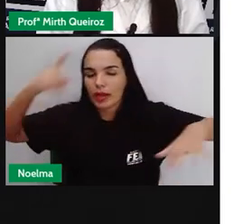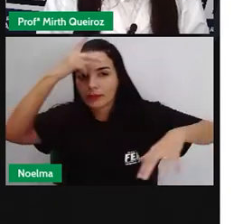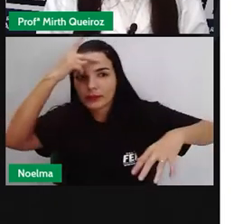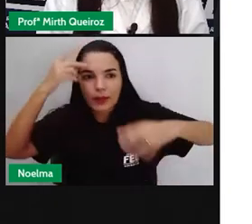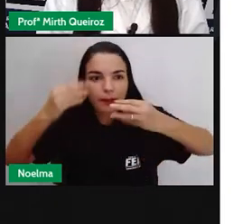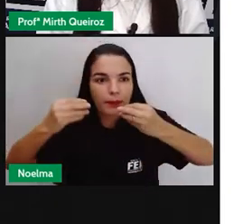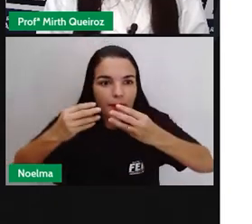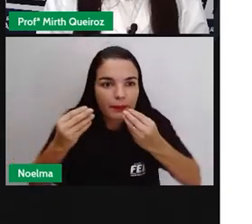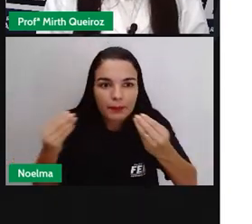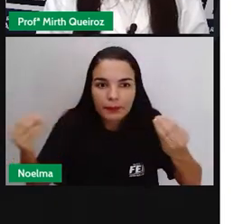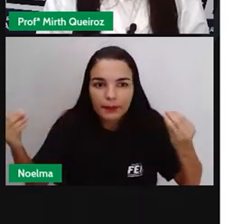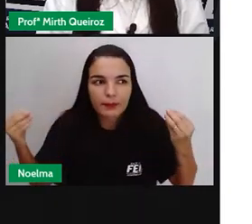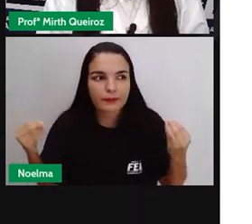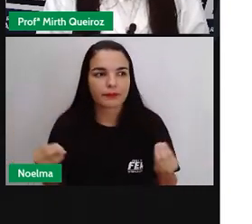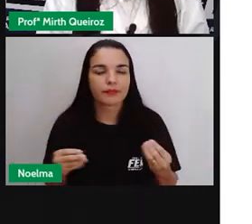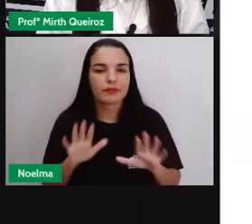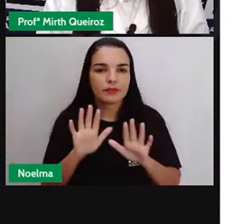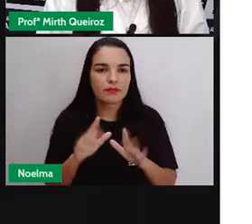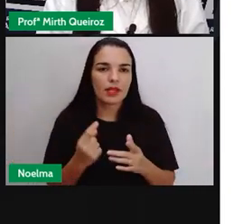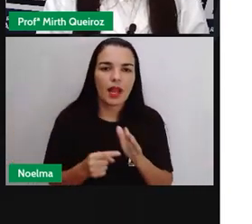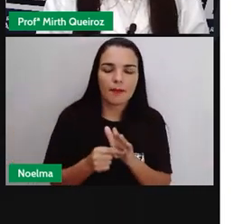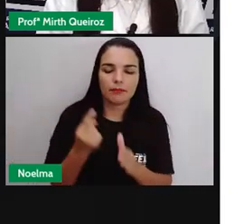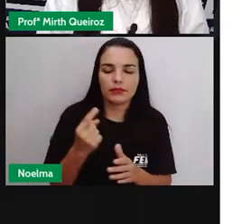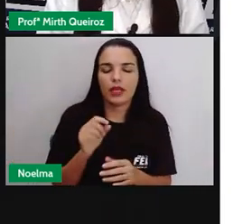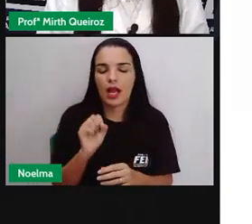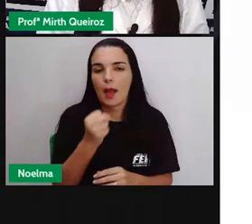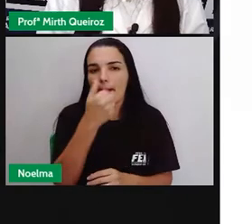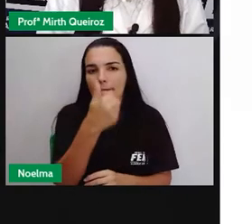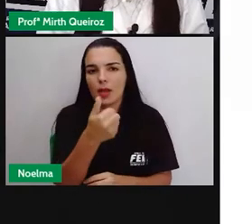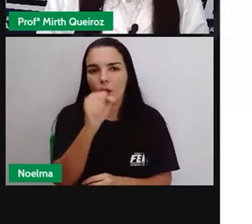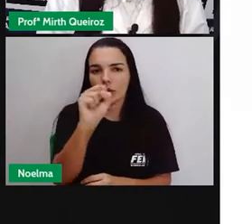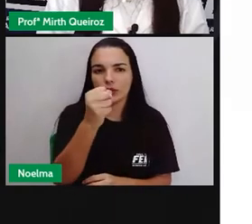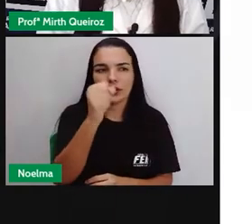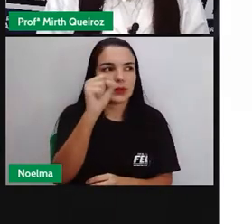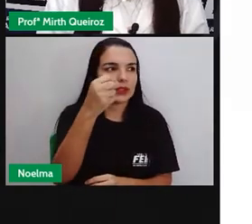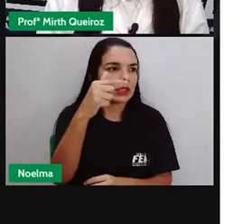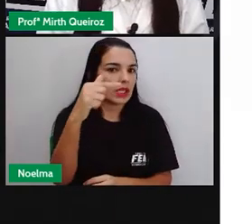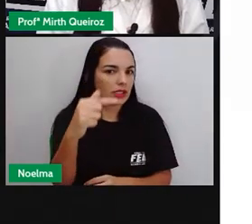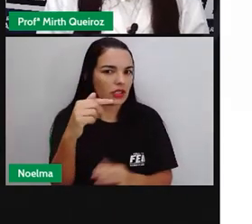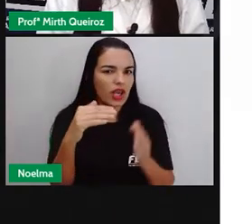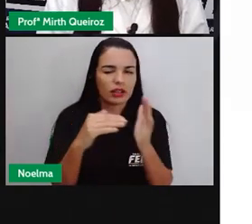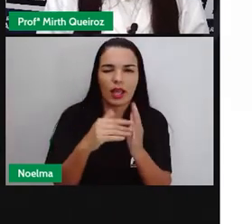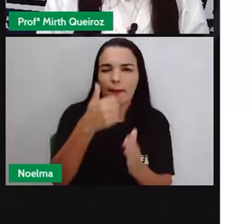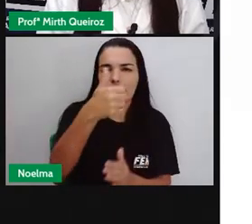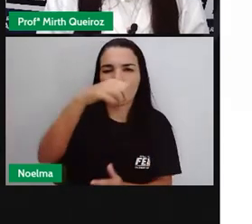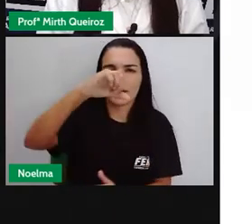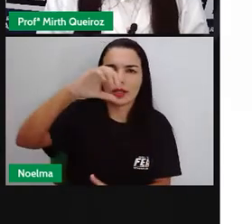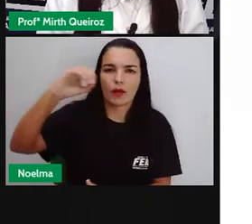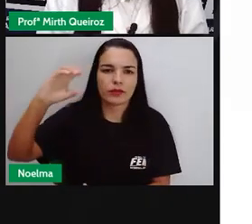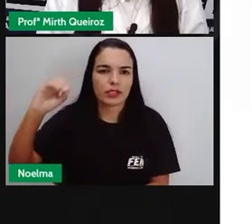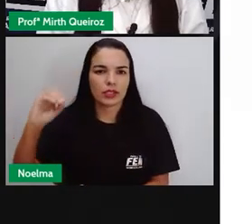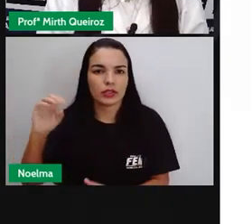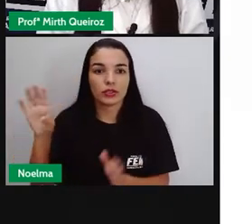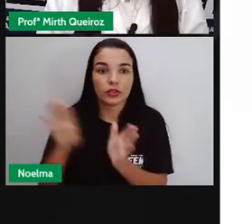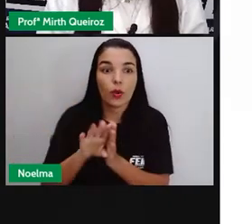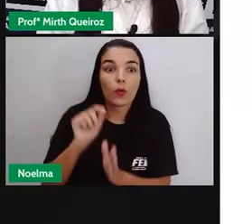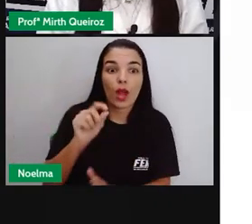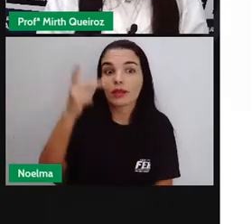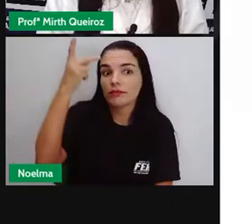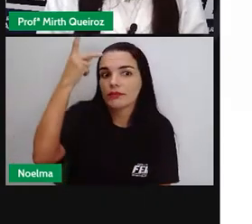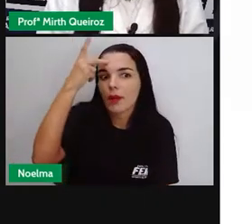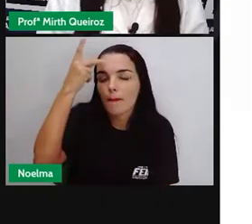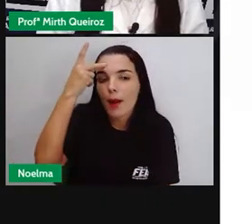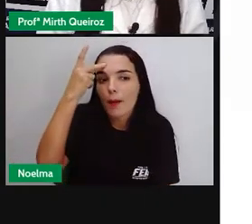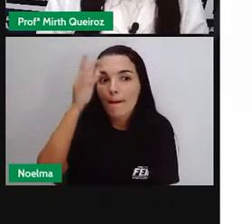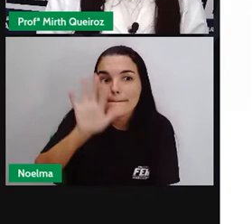XIX, de 1887 a 1900, só o estado de São Paulo recebeu quase